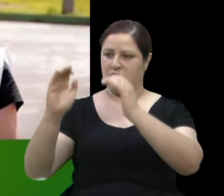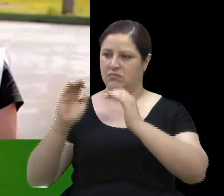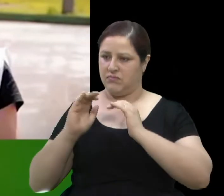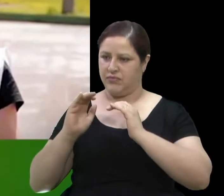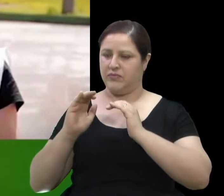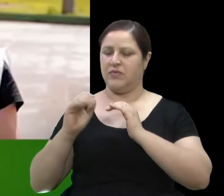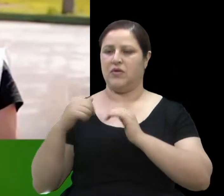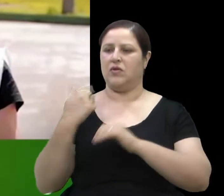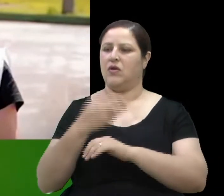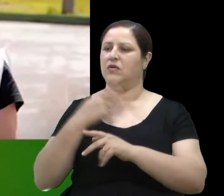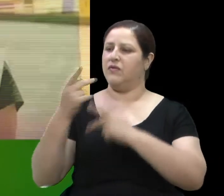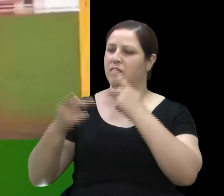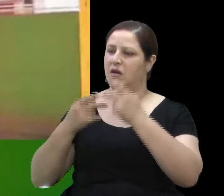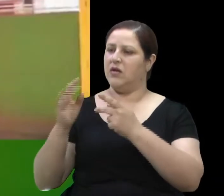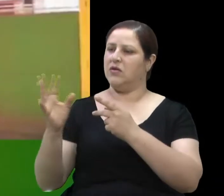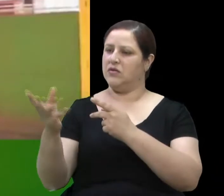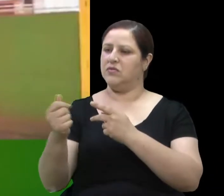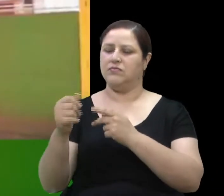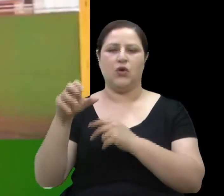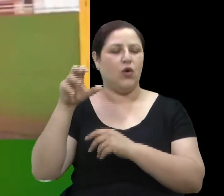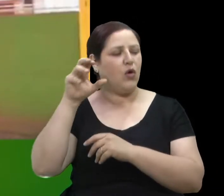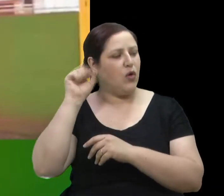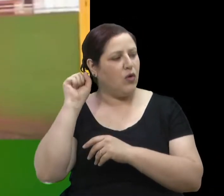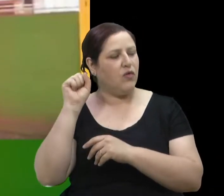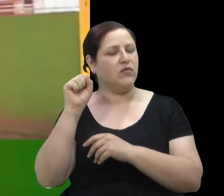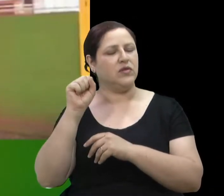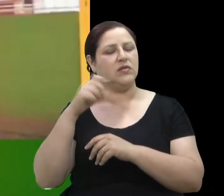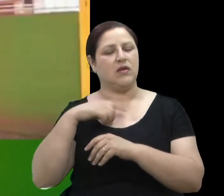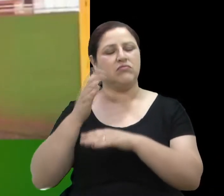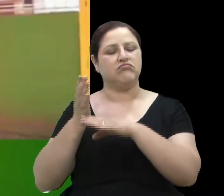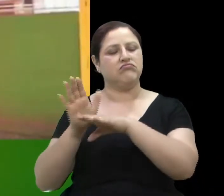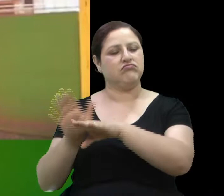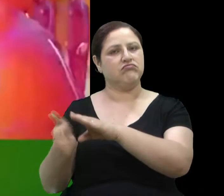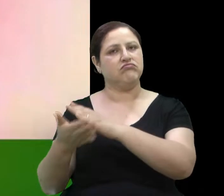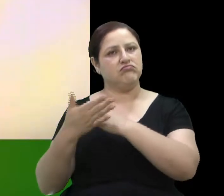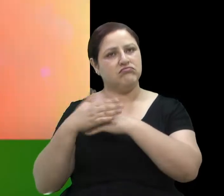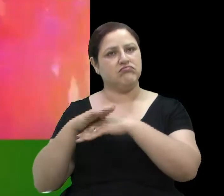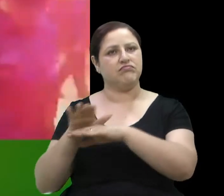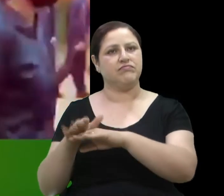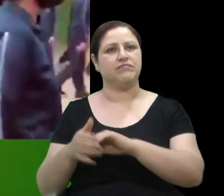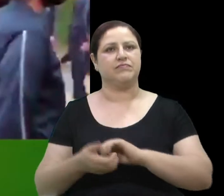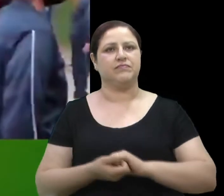mais e eles colaboram mais conosco. Como eles aceitaram muito bem esse novo trabalho.